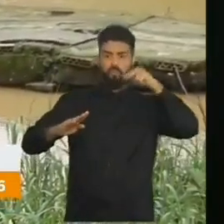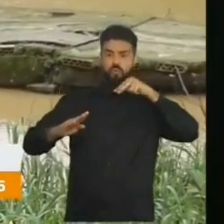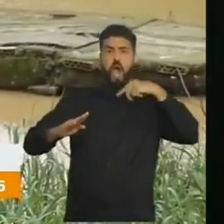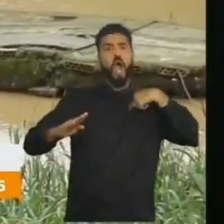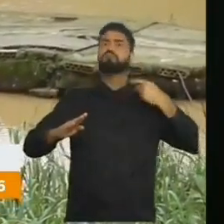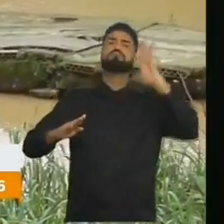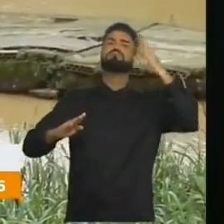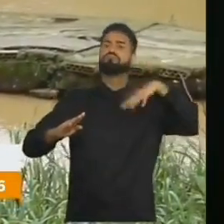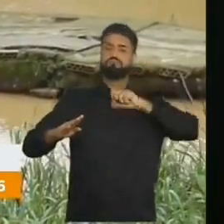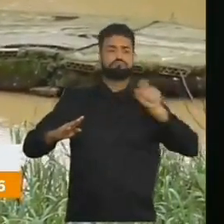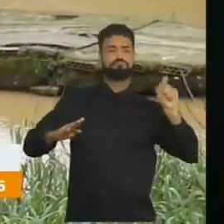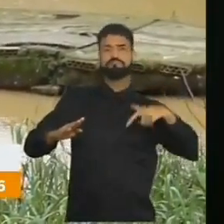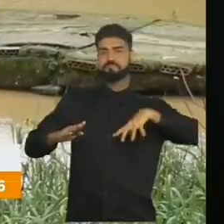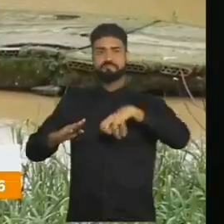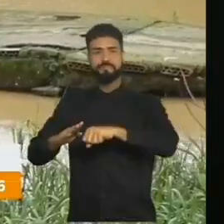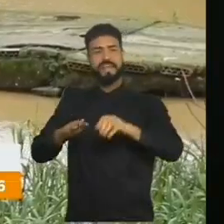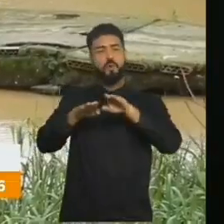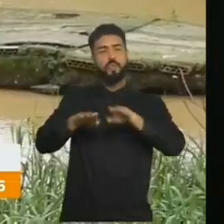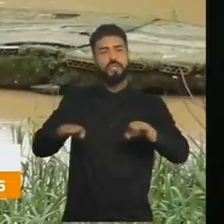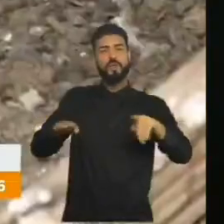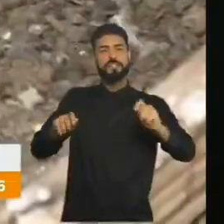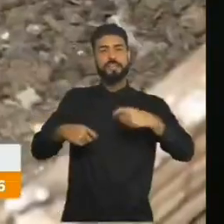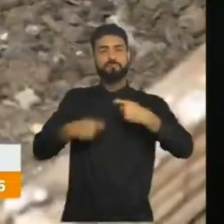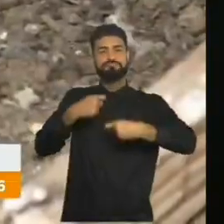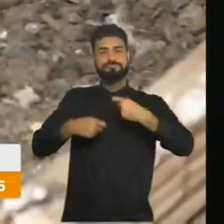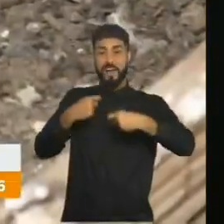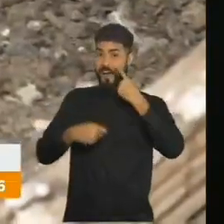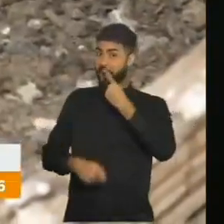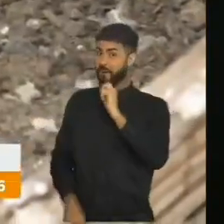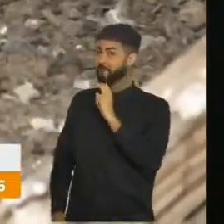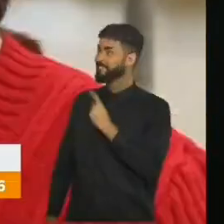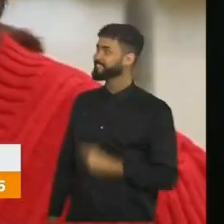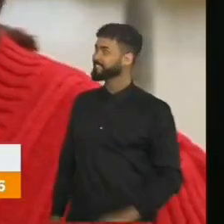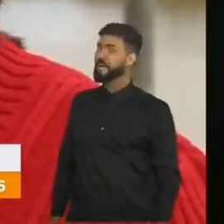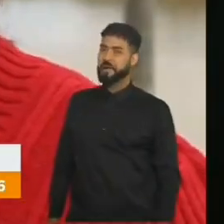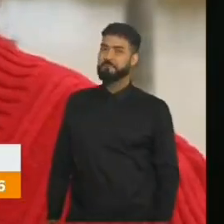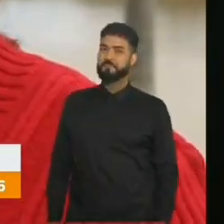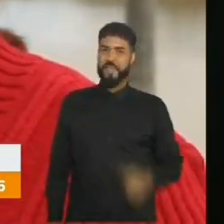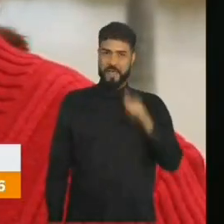Um lugarzinho tranquilo, ideal para ver a família crescer. Olha o ovo deles aí. A dona Cacilda nem acredita.